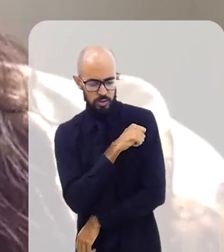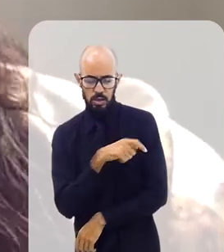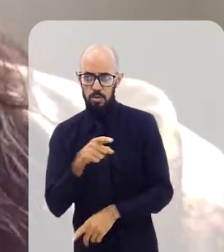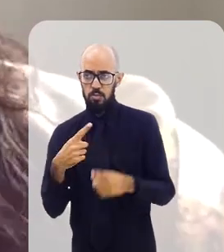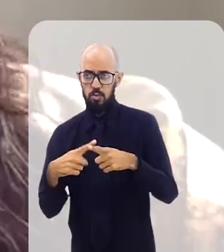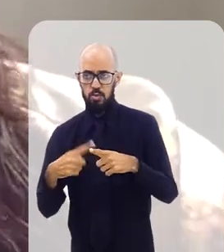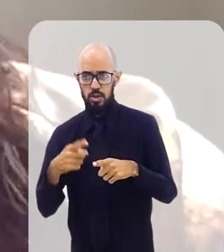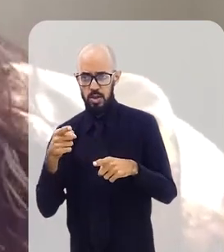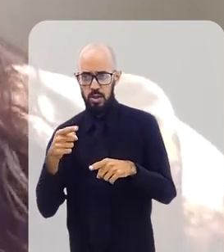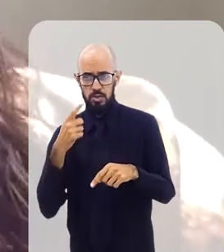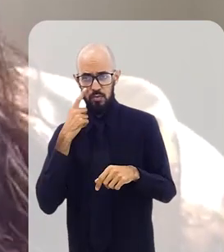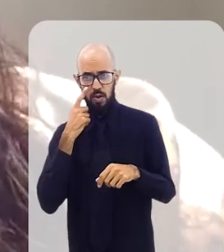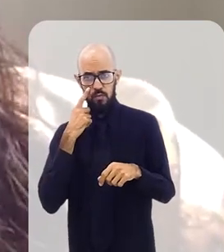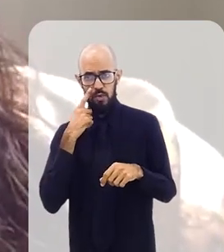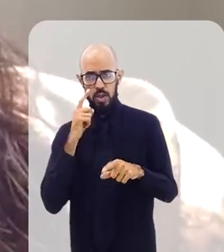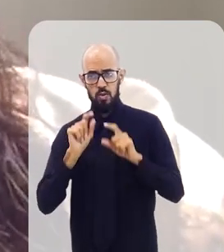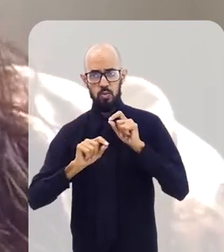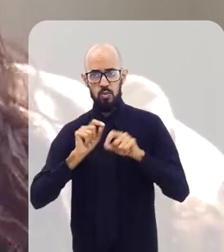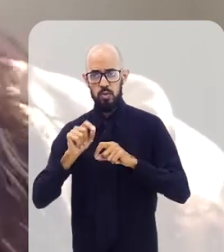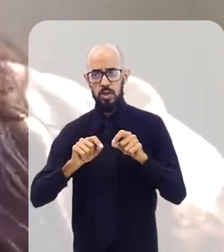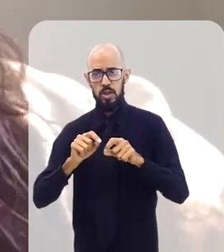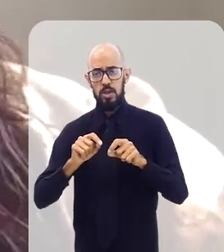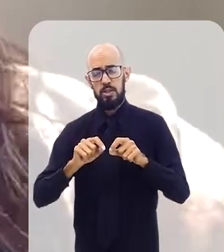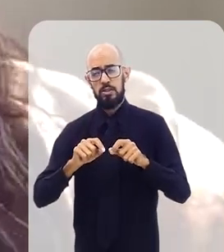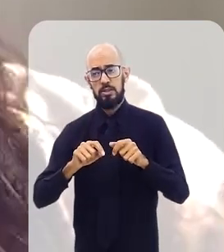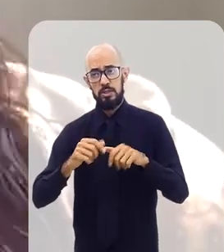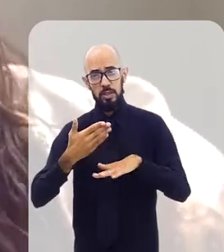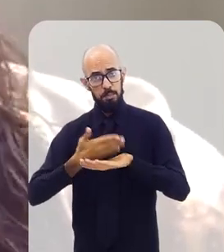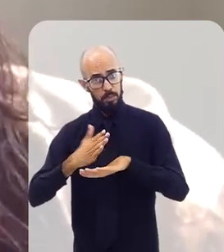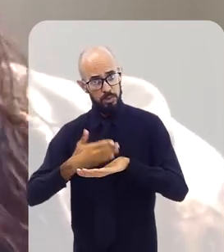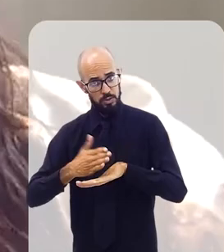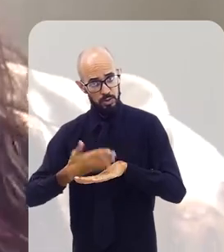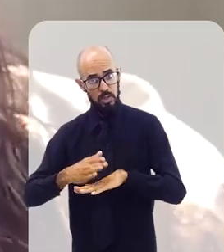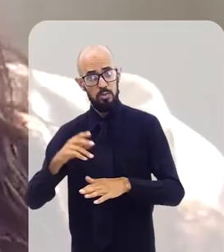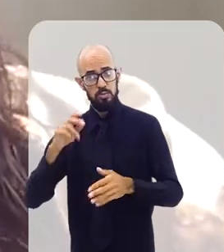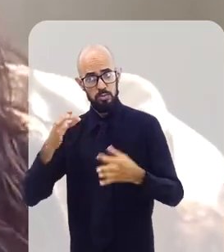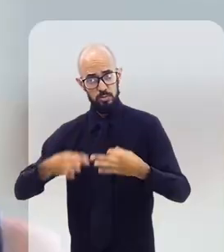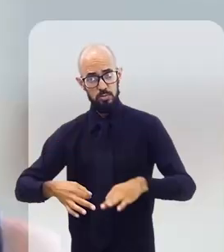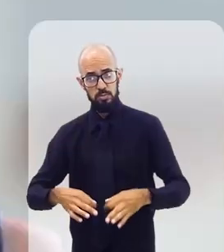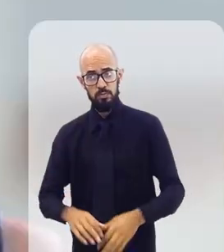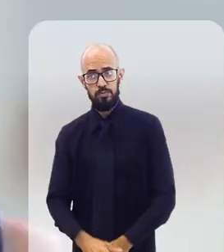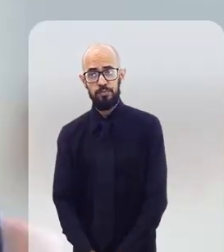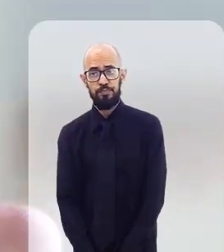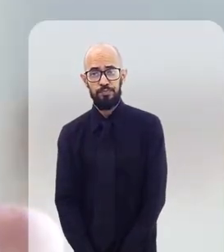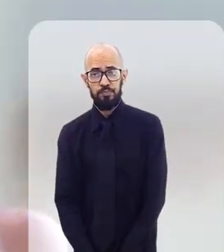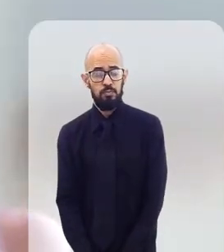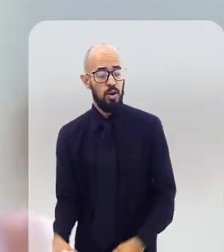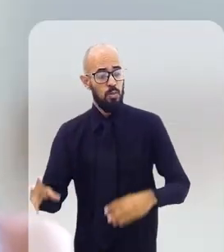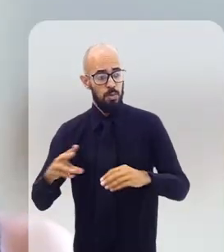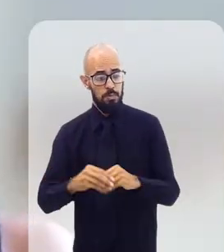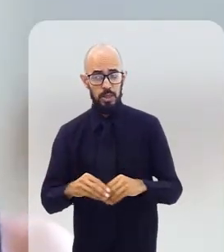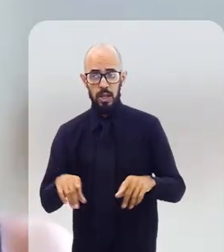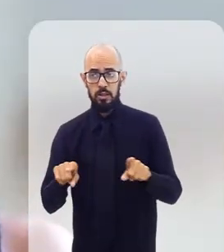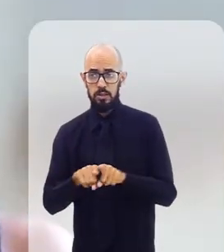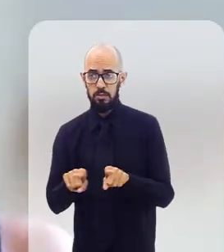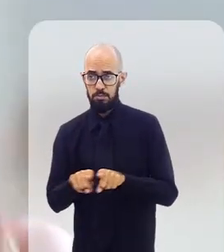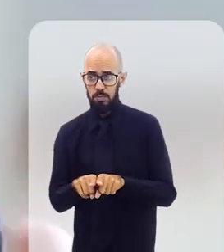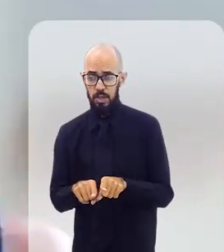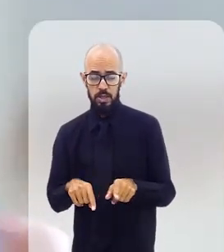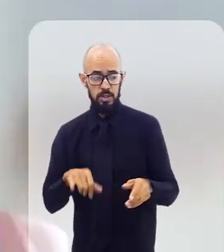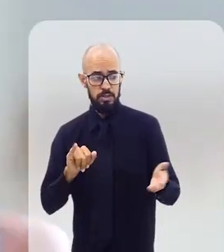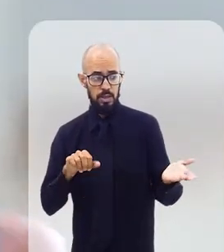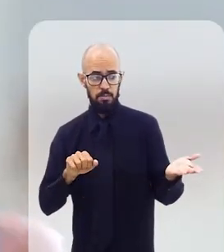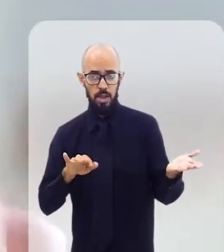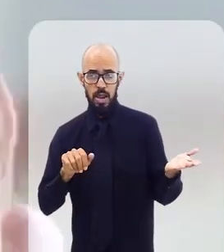Então, como a gente vai ver, né, se o que deve ser feito está sendo feito na realidade? Para complementar a fala da Isabela, porque ela